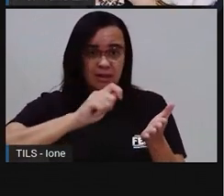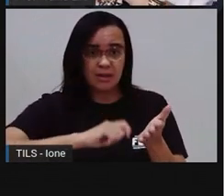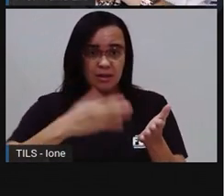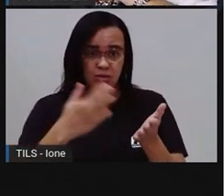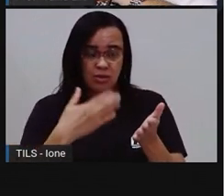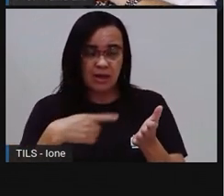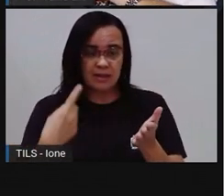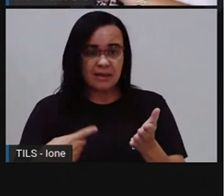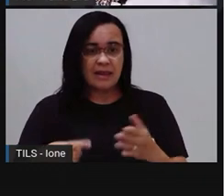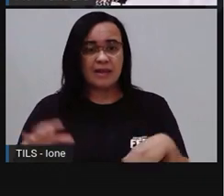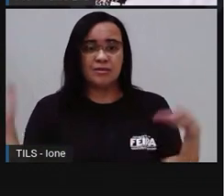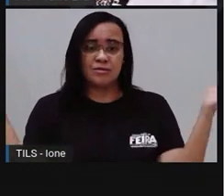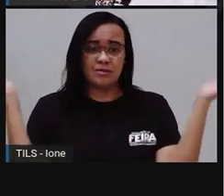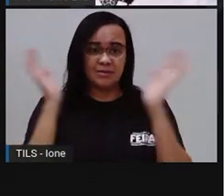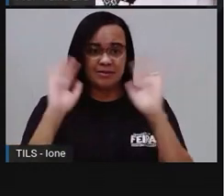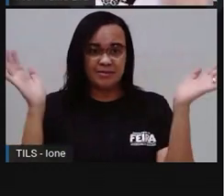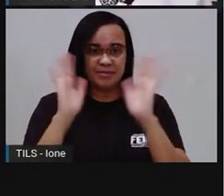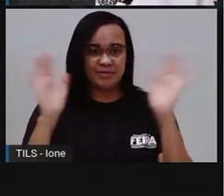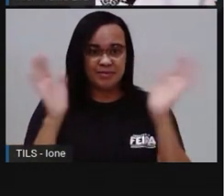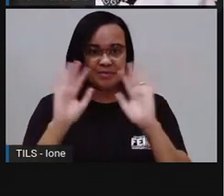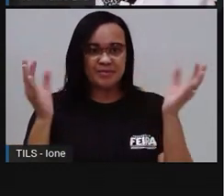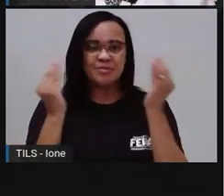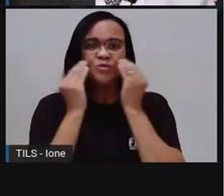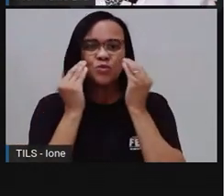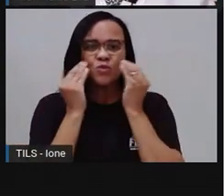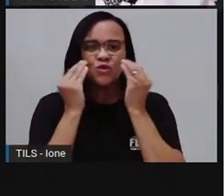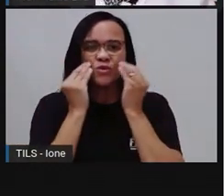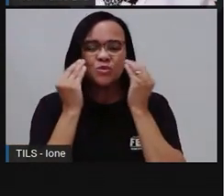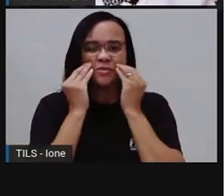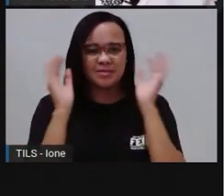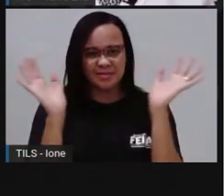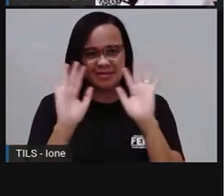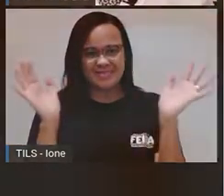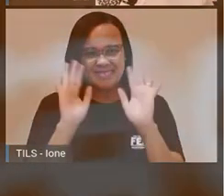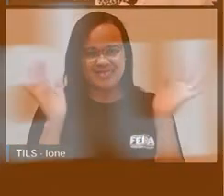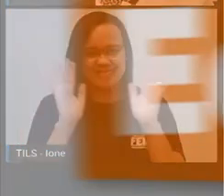Segundo ano, ó. Beijo, até mais. Tchau, tchau.